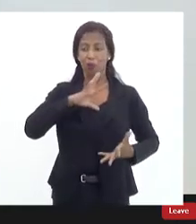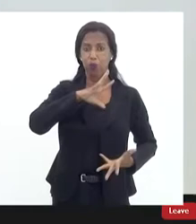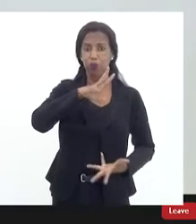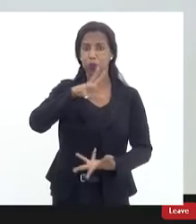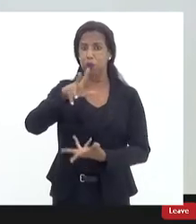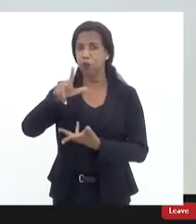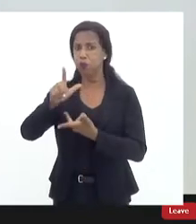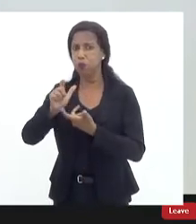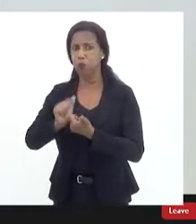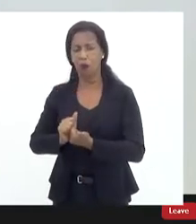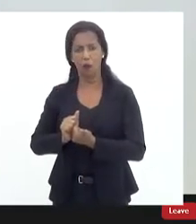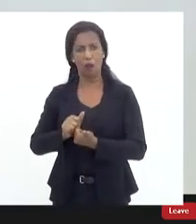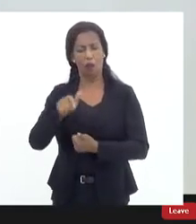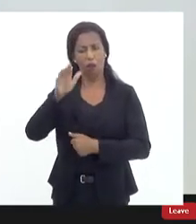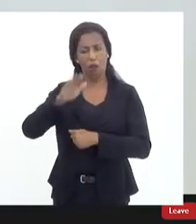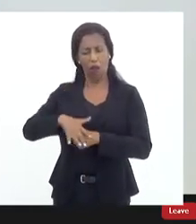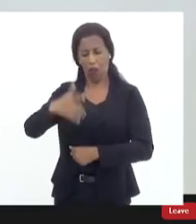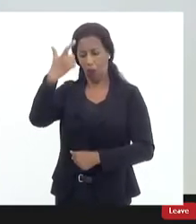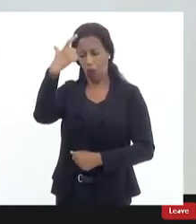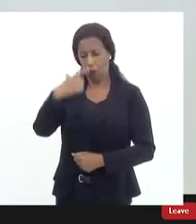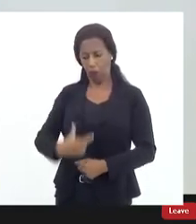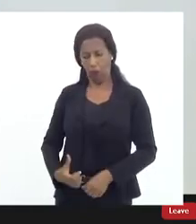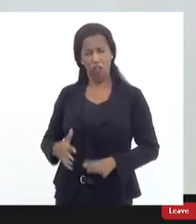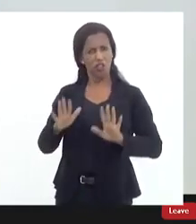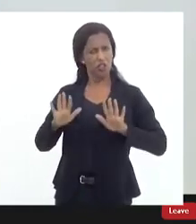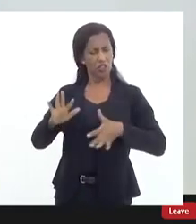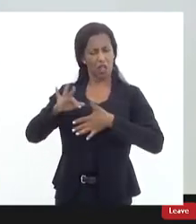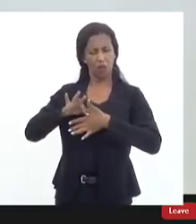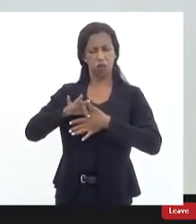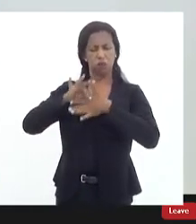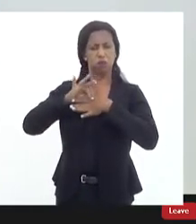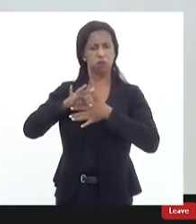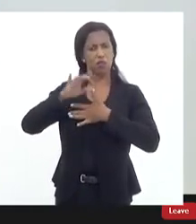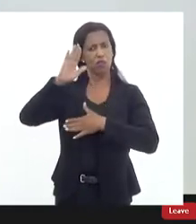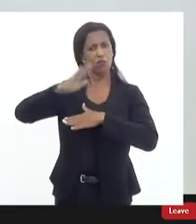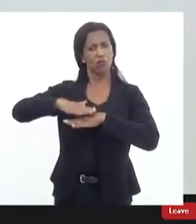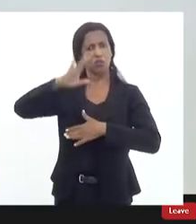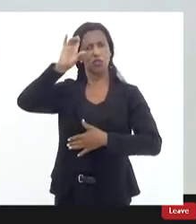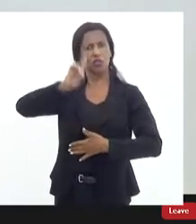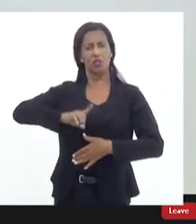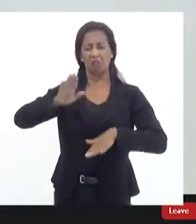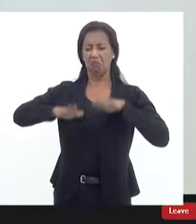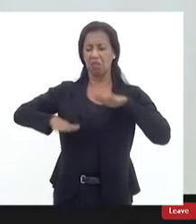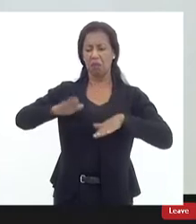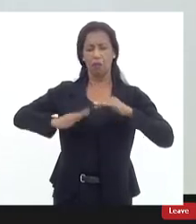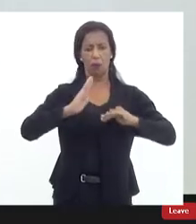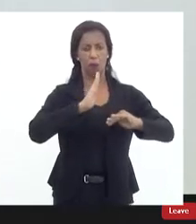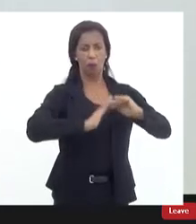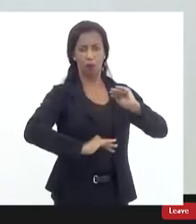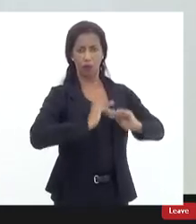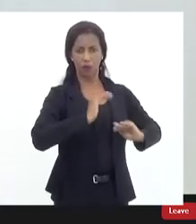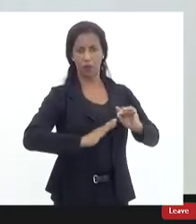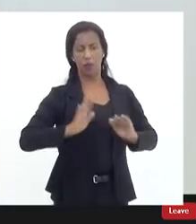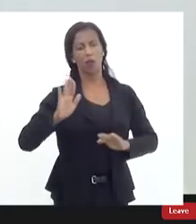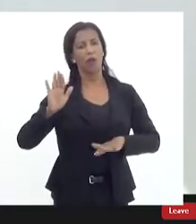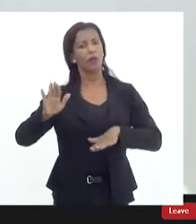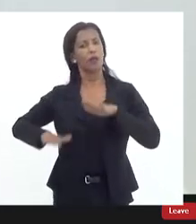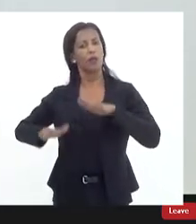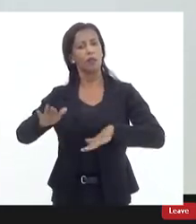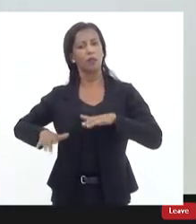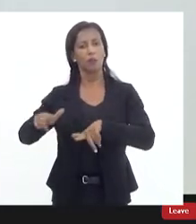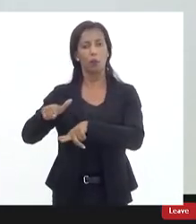condição de ser humano já nos torna titulares desses direitos independente do meu cargo independente da minha função